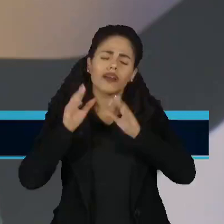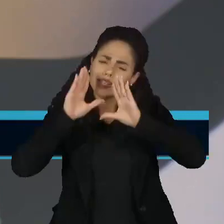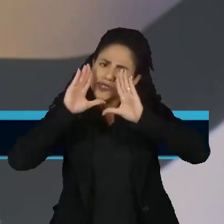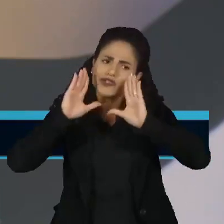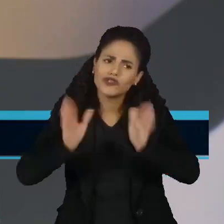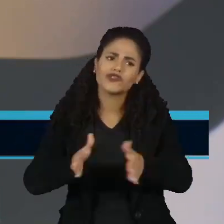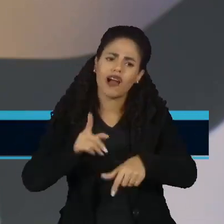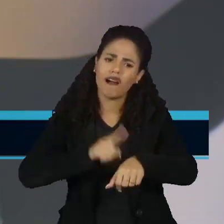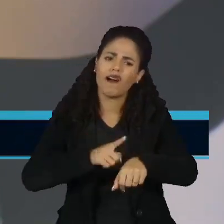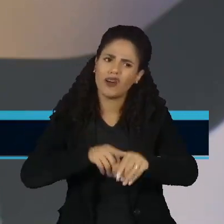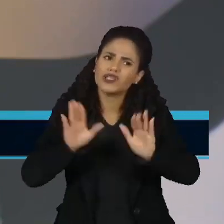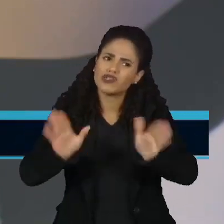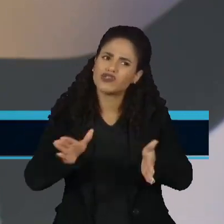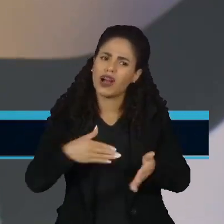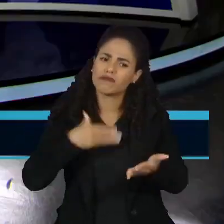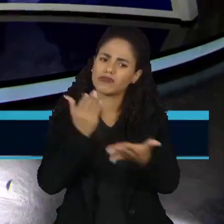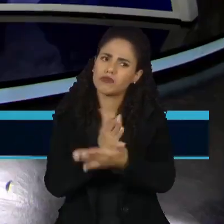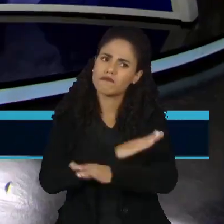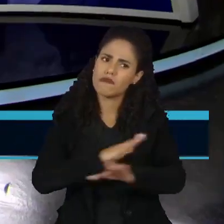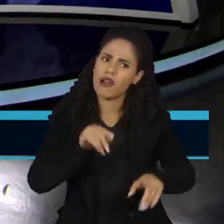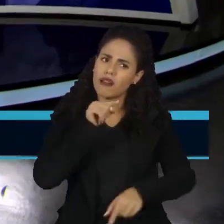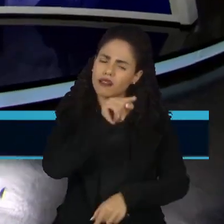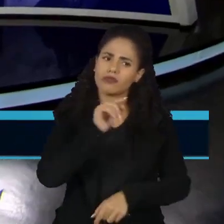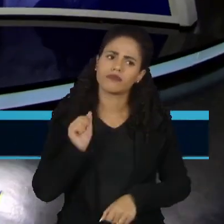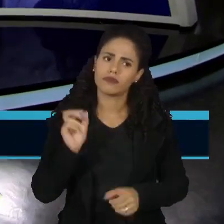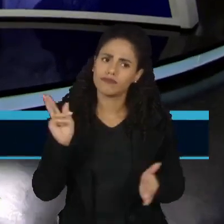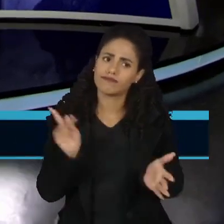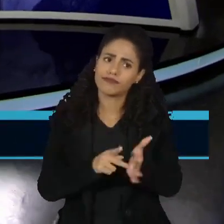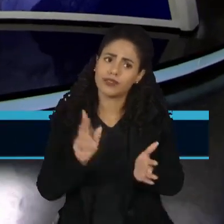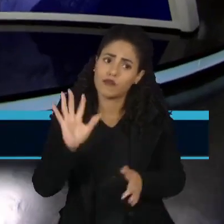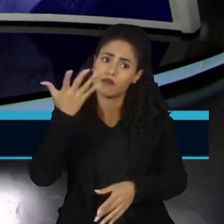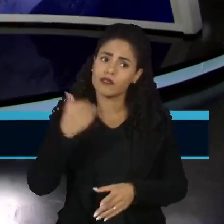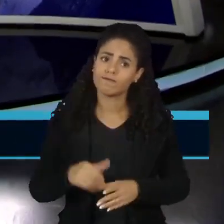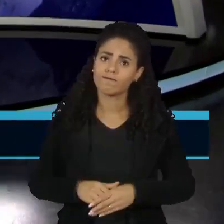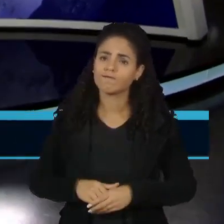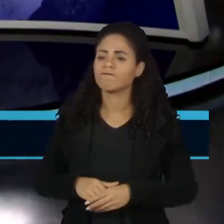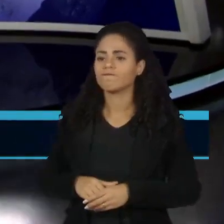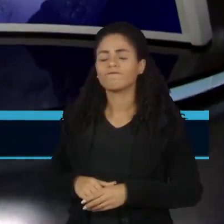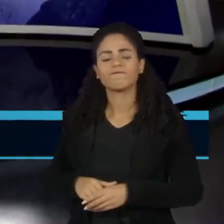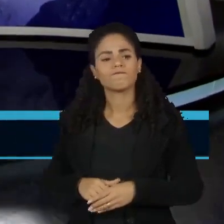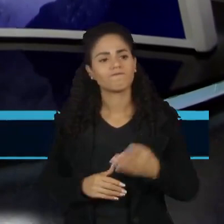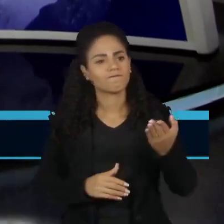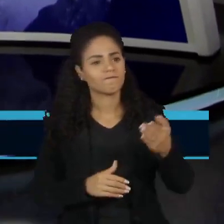há muito tempo. Essa, infelizmente, é a realidade. Capaz?